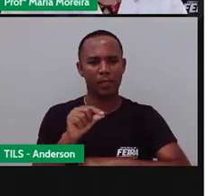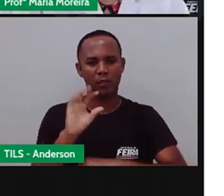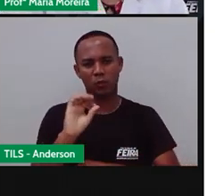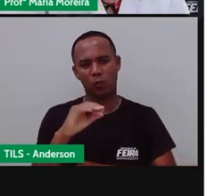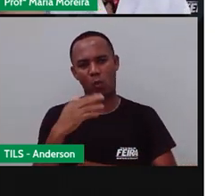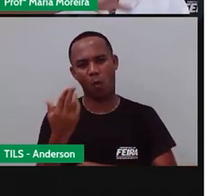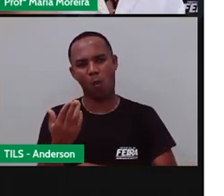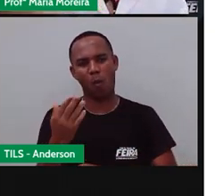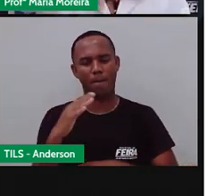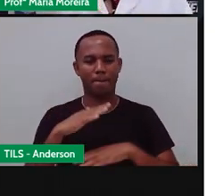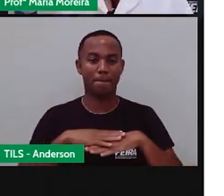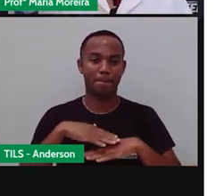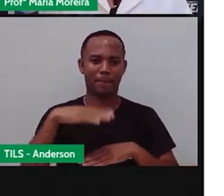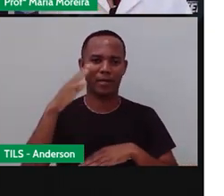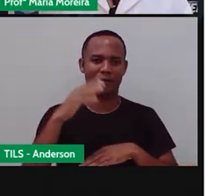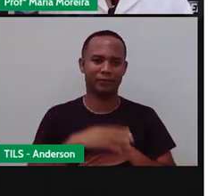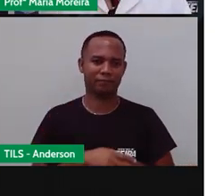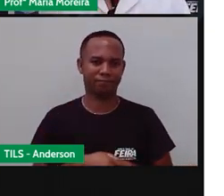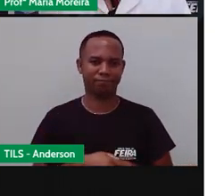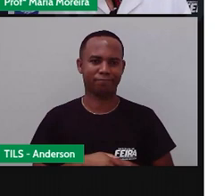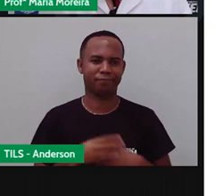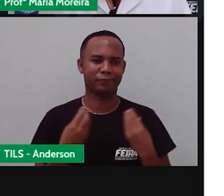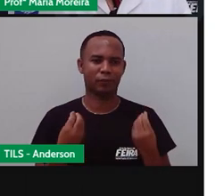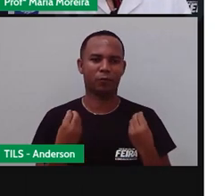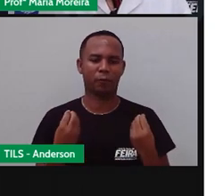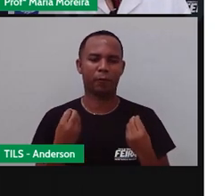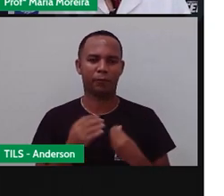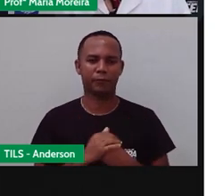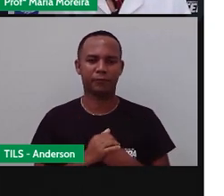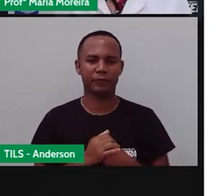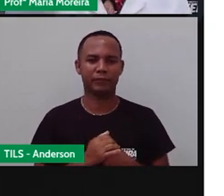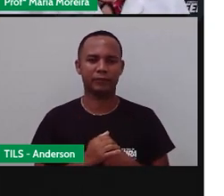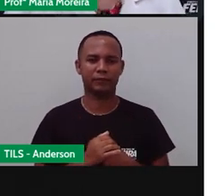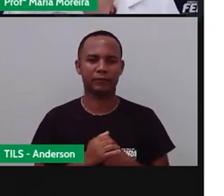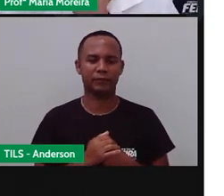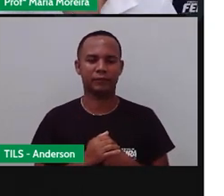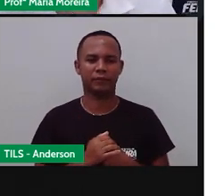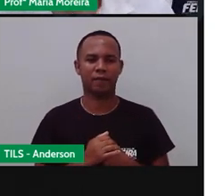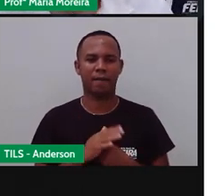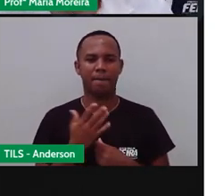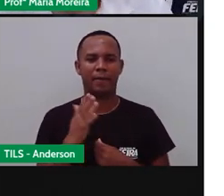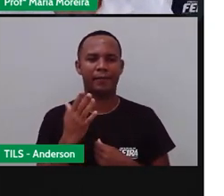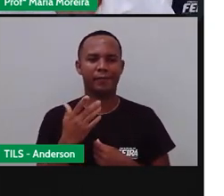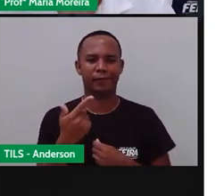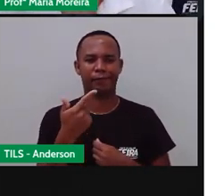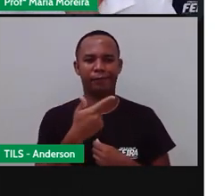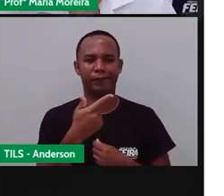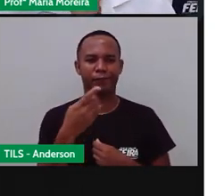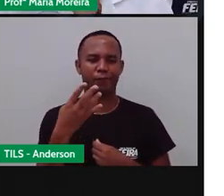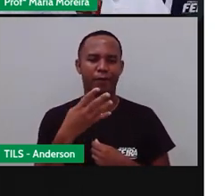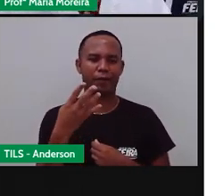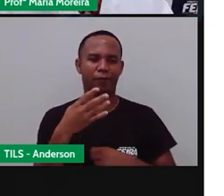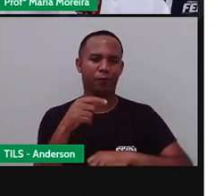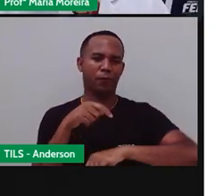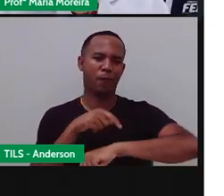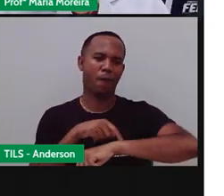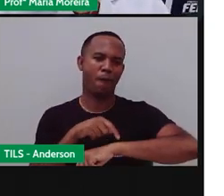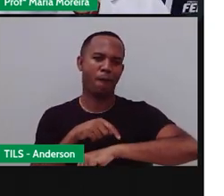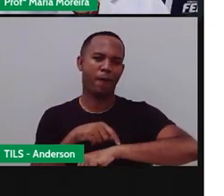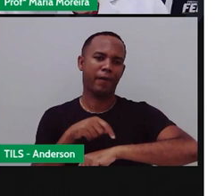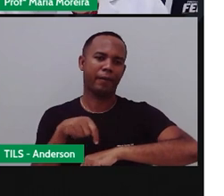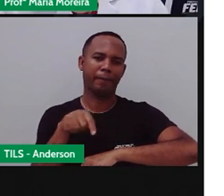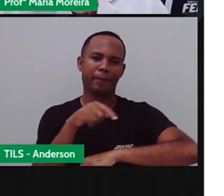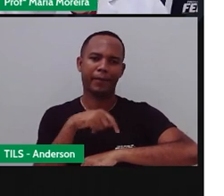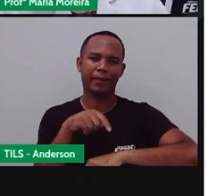Porque imagine só. Uma ampulheta tinha que ser enorme para medir o quê? Às 24 horas, certo? Ou cair muito